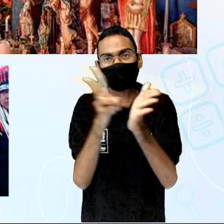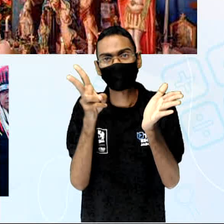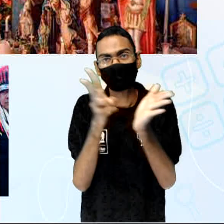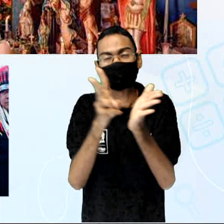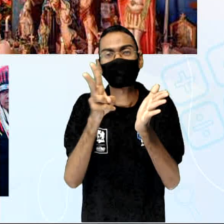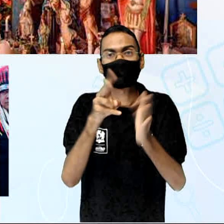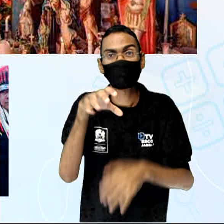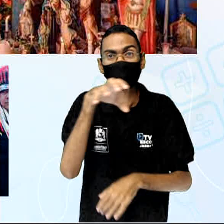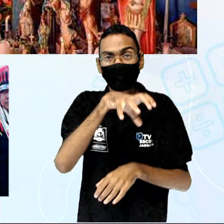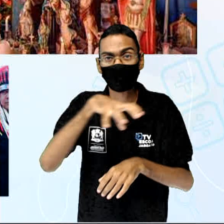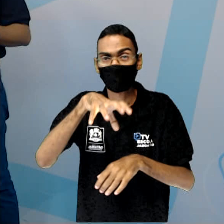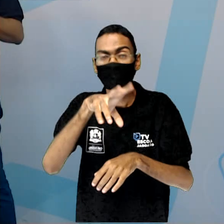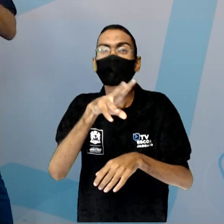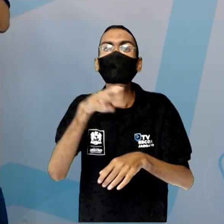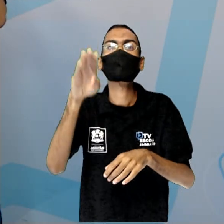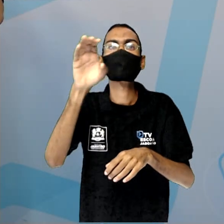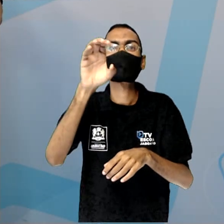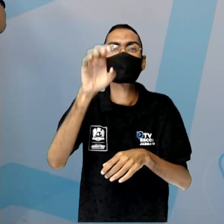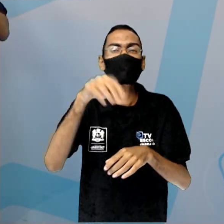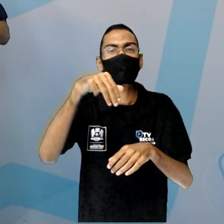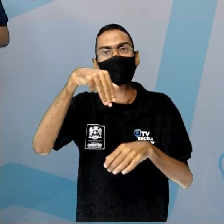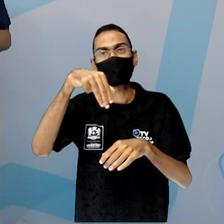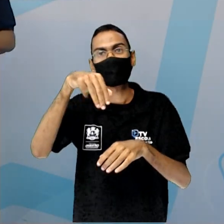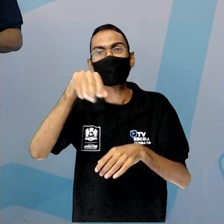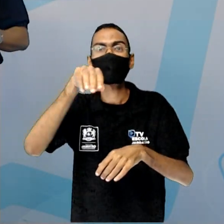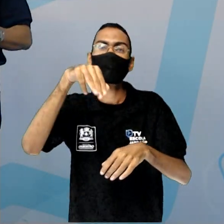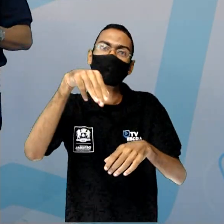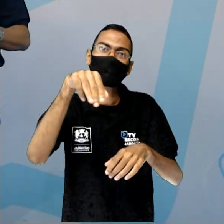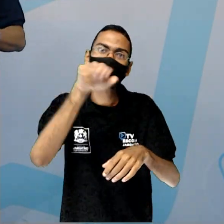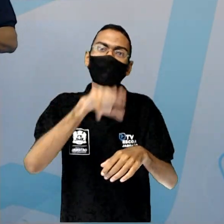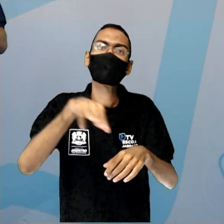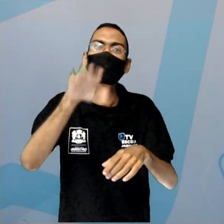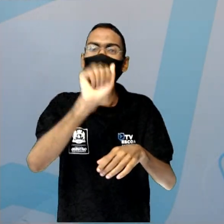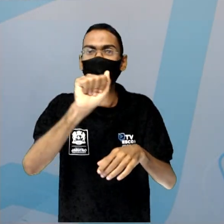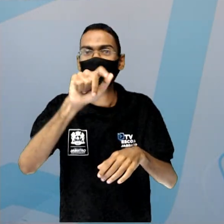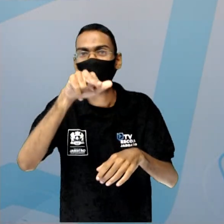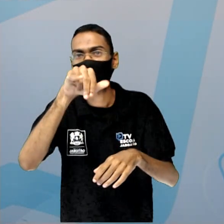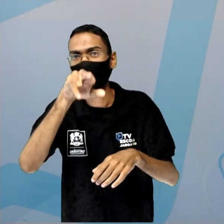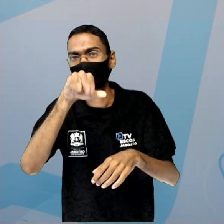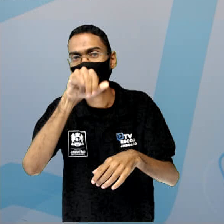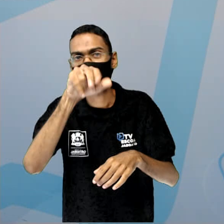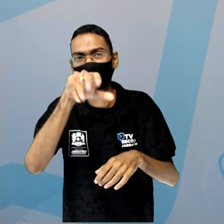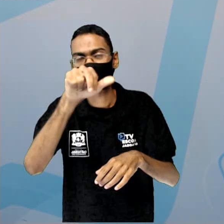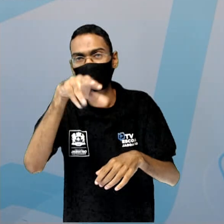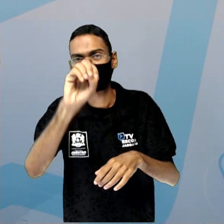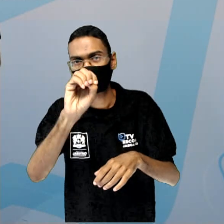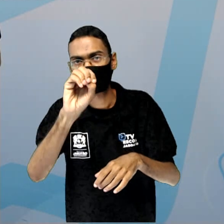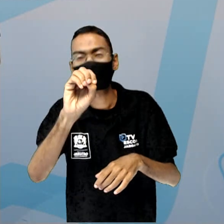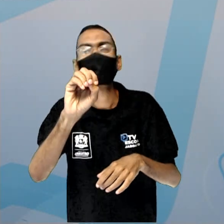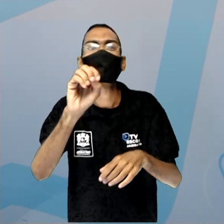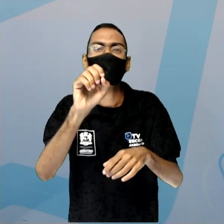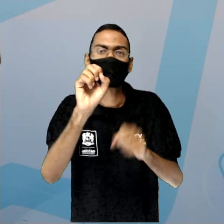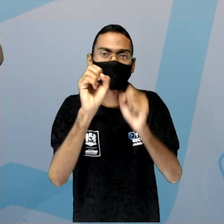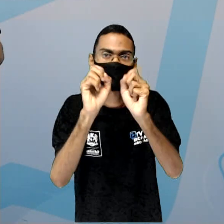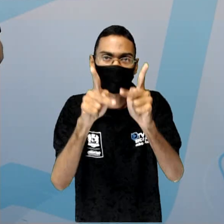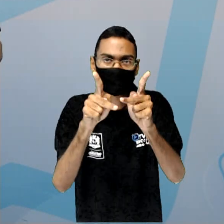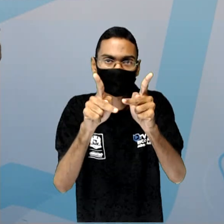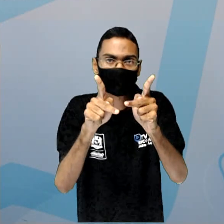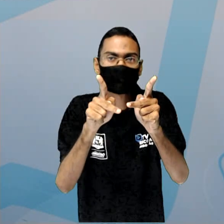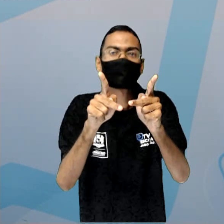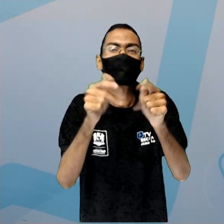pagelança. E a pagelança é um fenômeno próprio da religiosidade, da